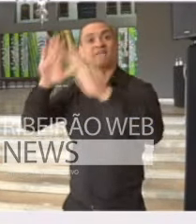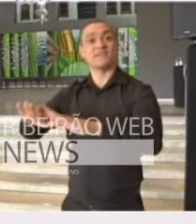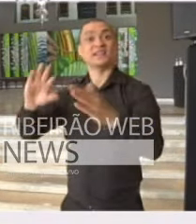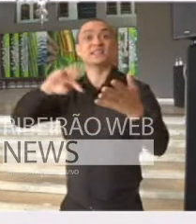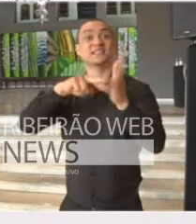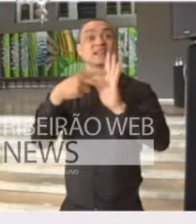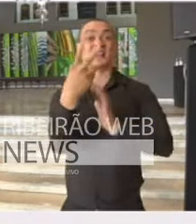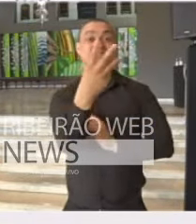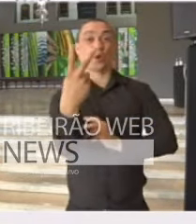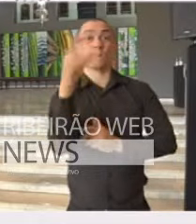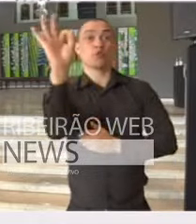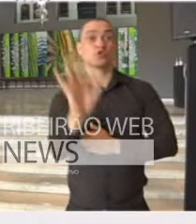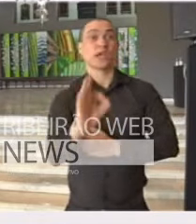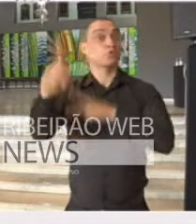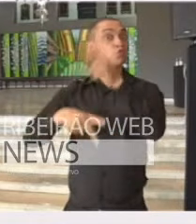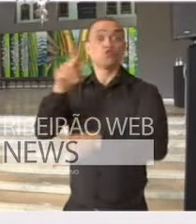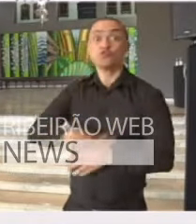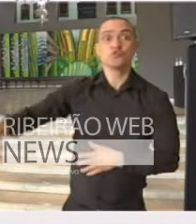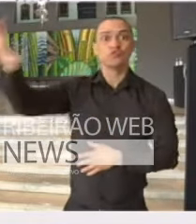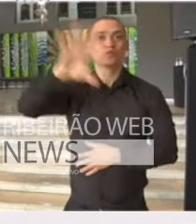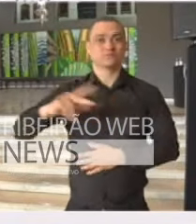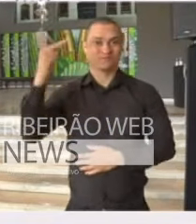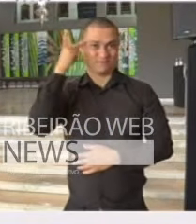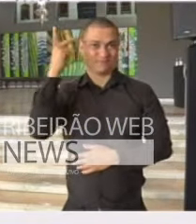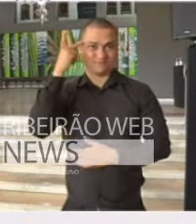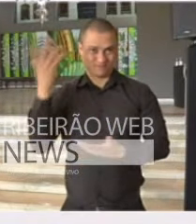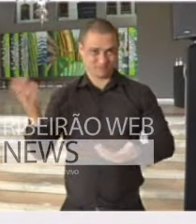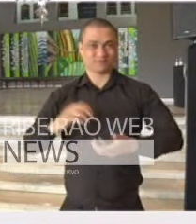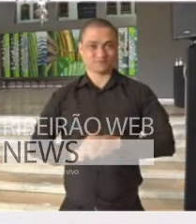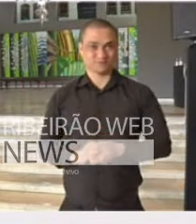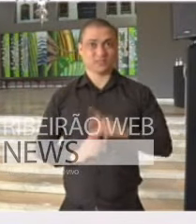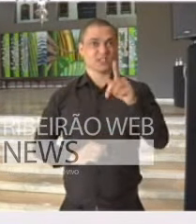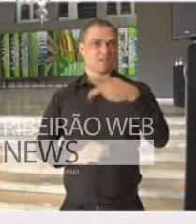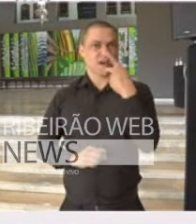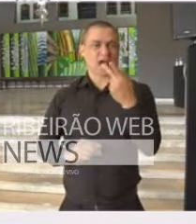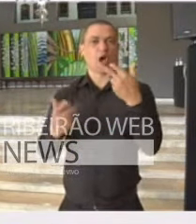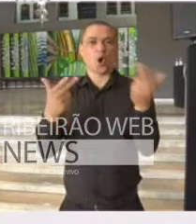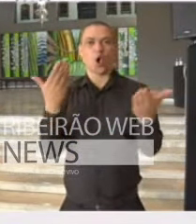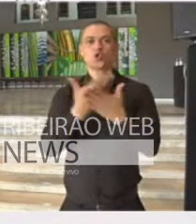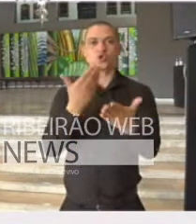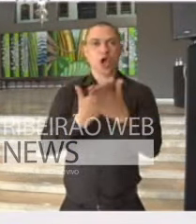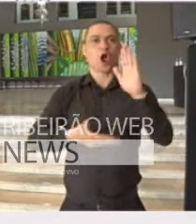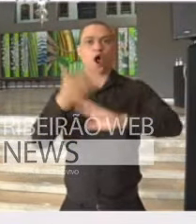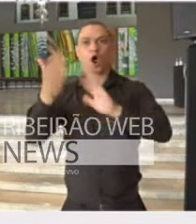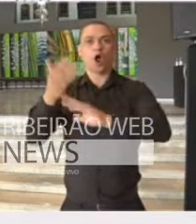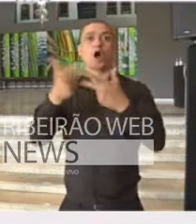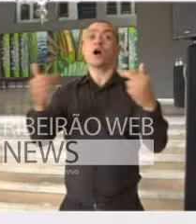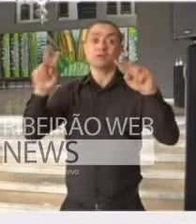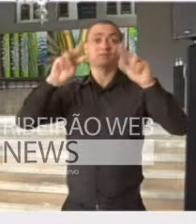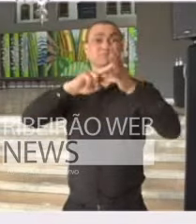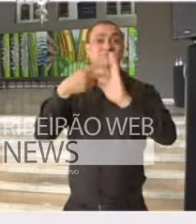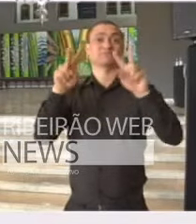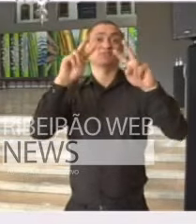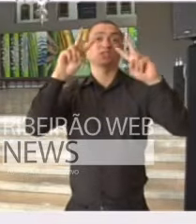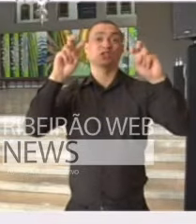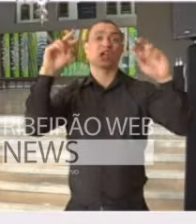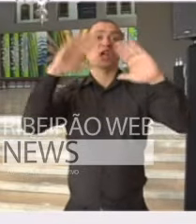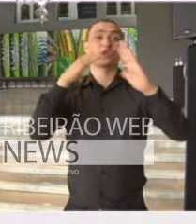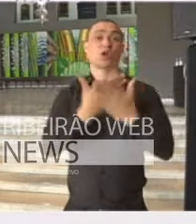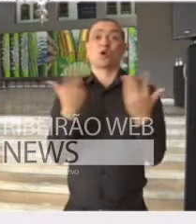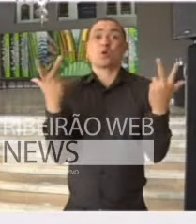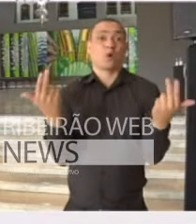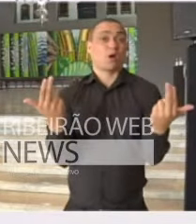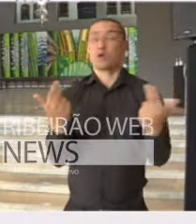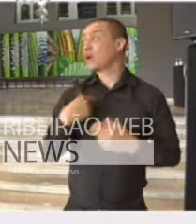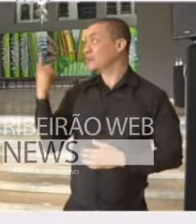população do Estado de São Paulo. Ou seja, falar de circulação é falar também de educação neste caso. Nós temos aqui as